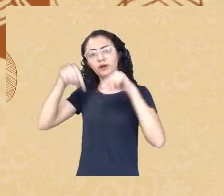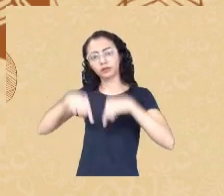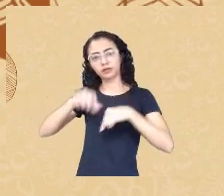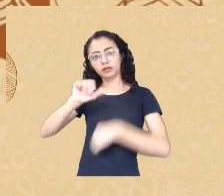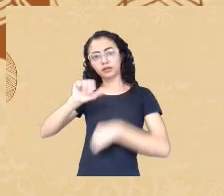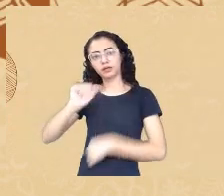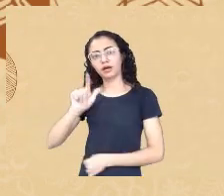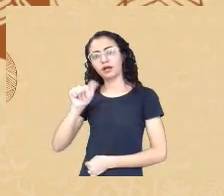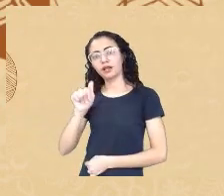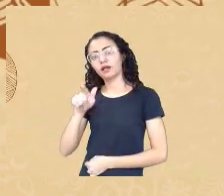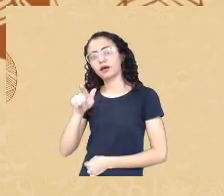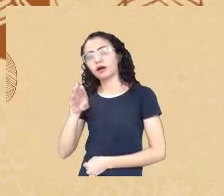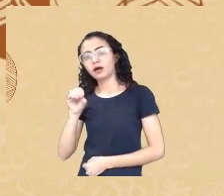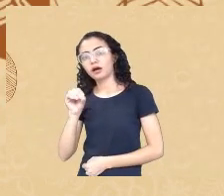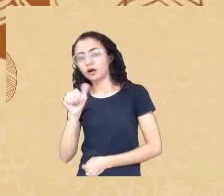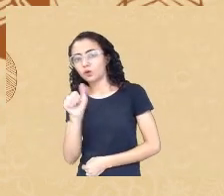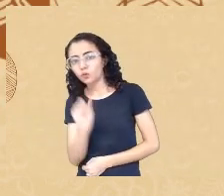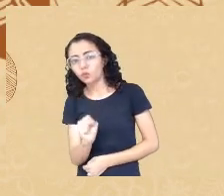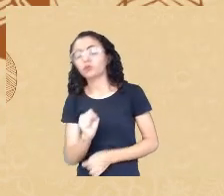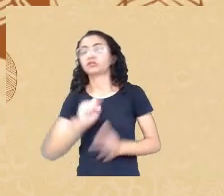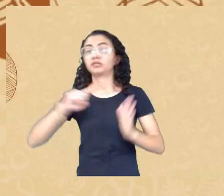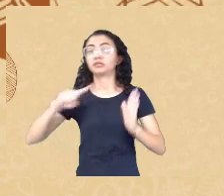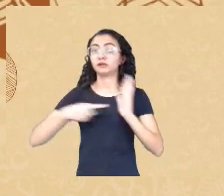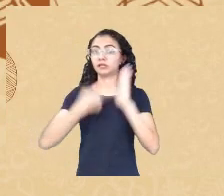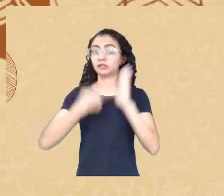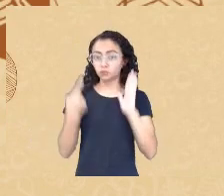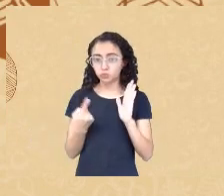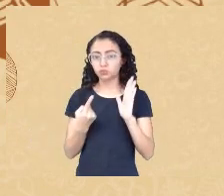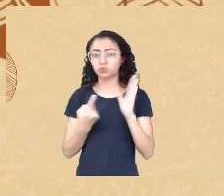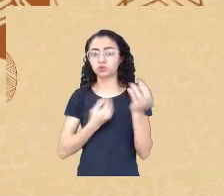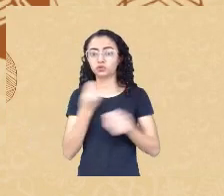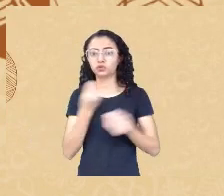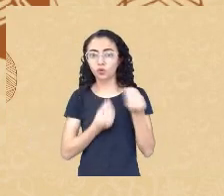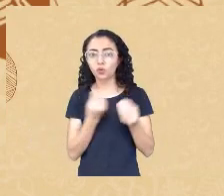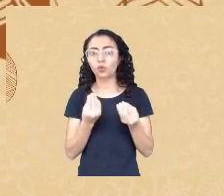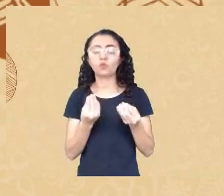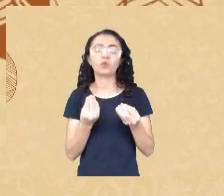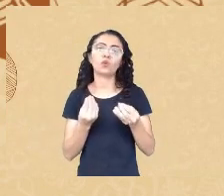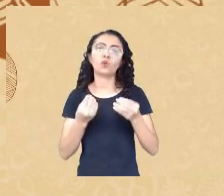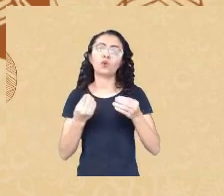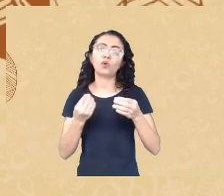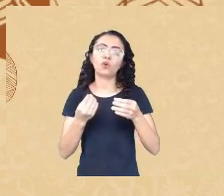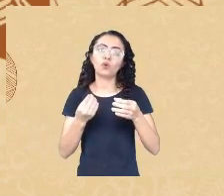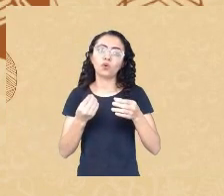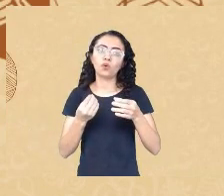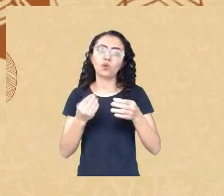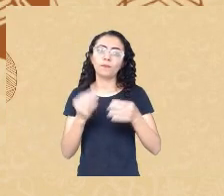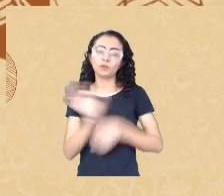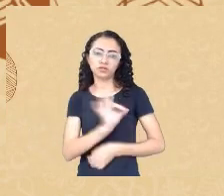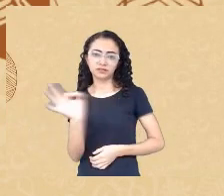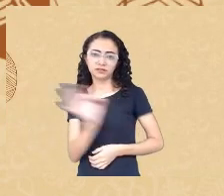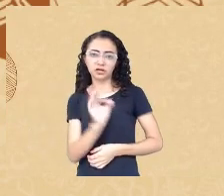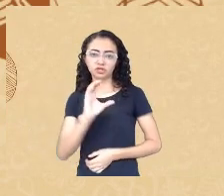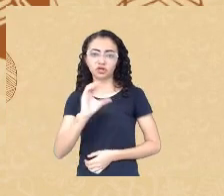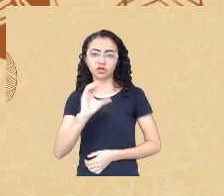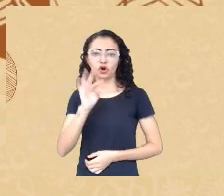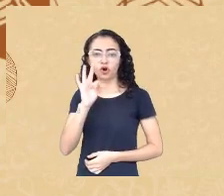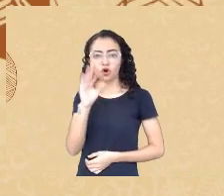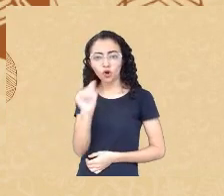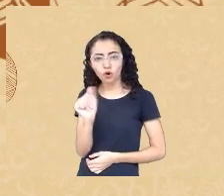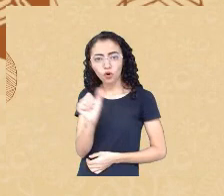nas redes sociais sobre fraudes no processo de cotas raciais que mobilizou através de redes sociais as